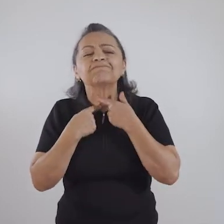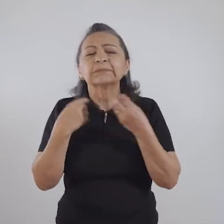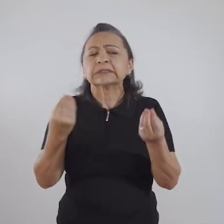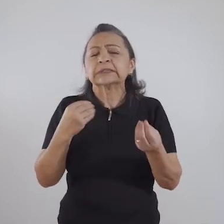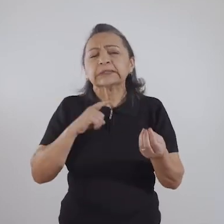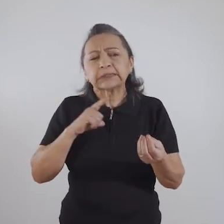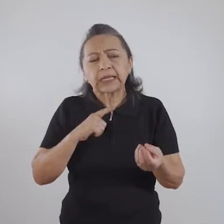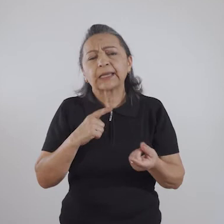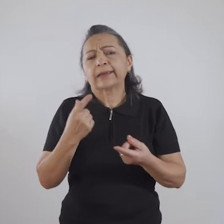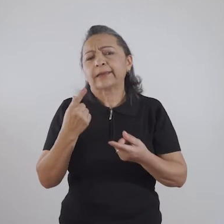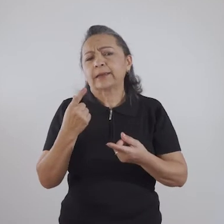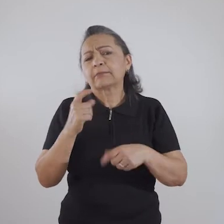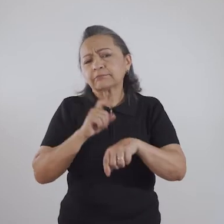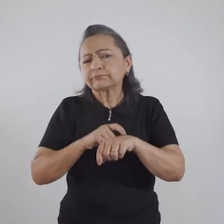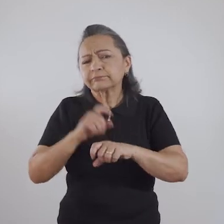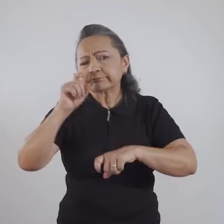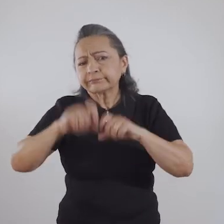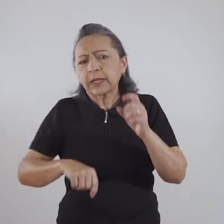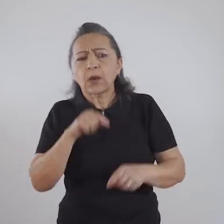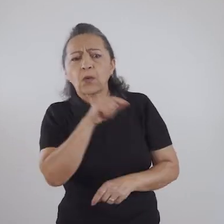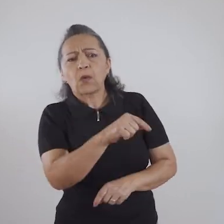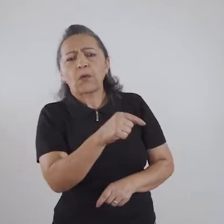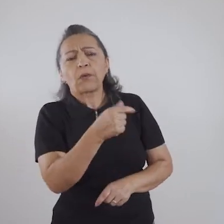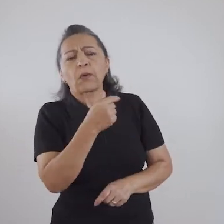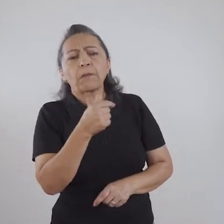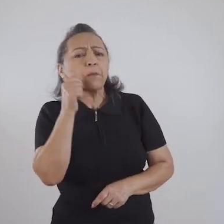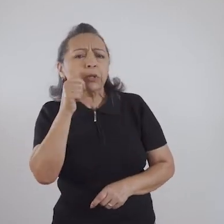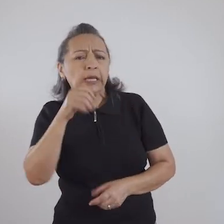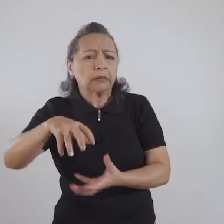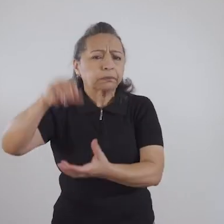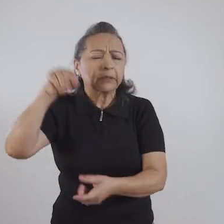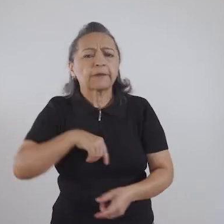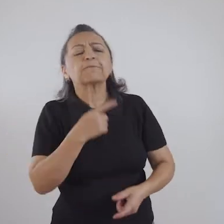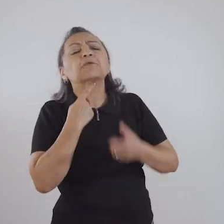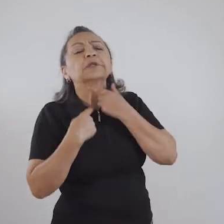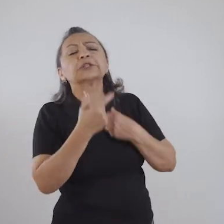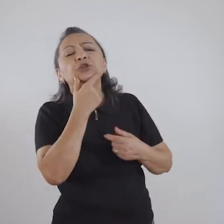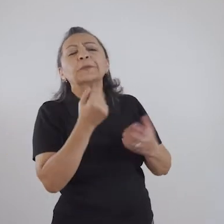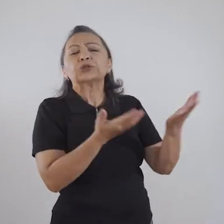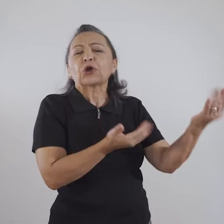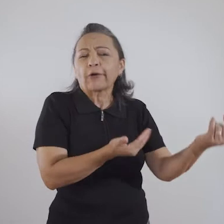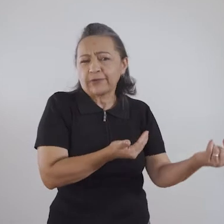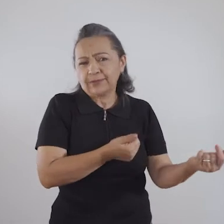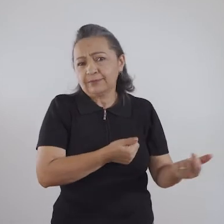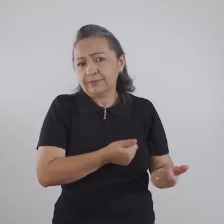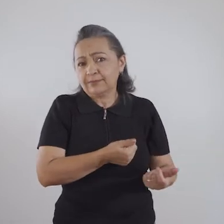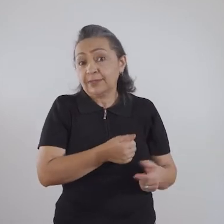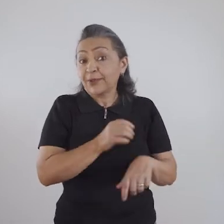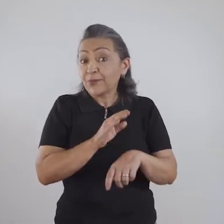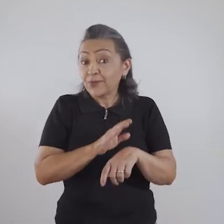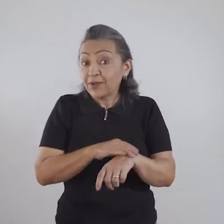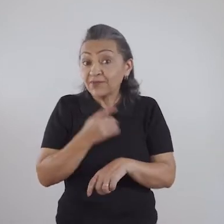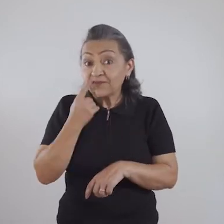Ah, eu tenho vontade de ter um relacionamento sexual com um rapaz mais jovem, uma mulher ou um homem, enfim, com